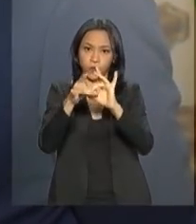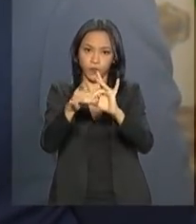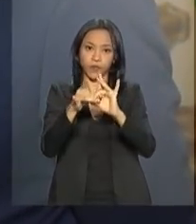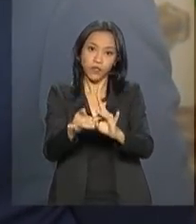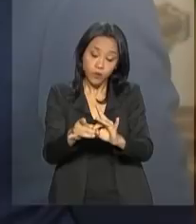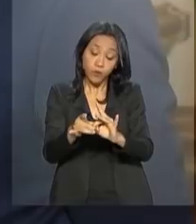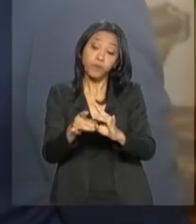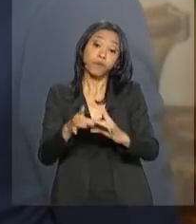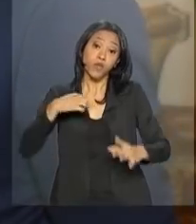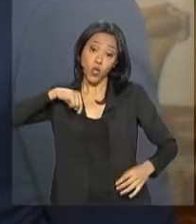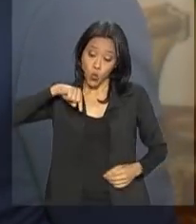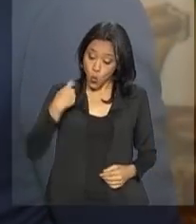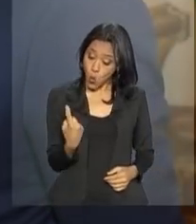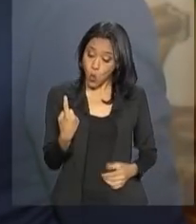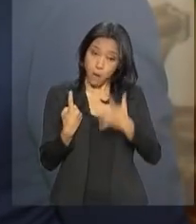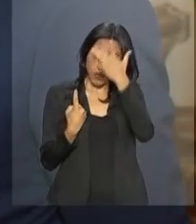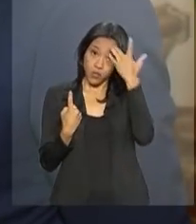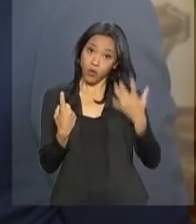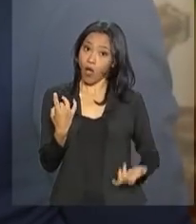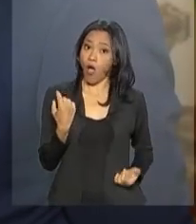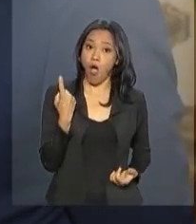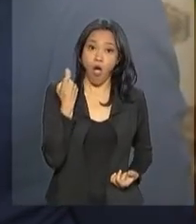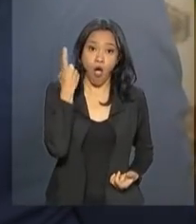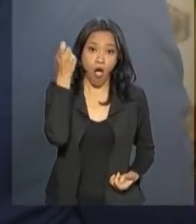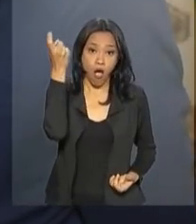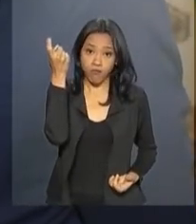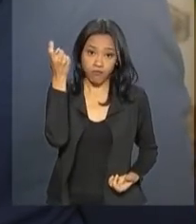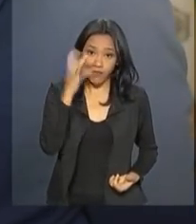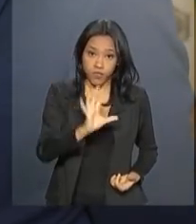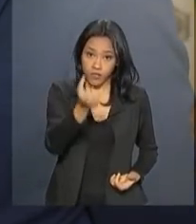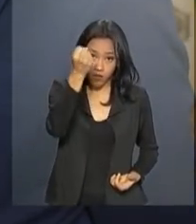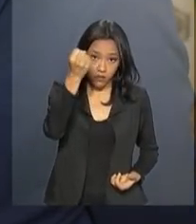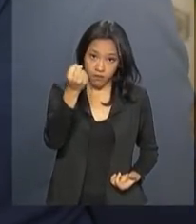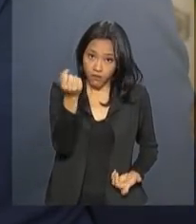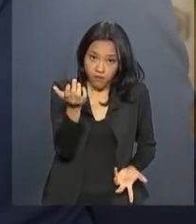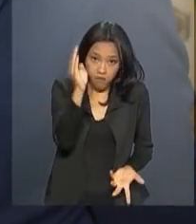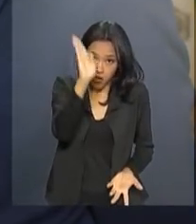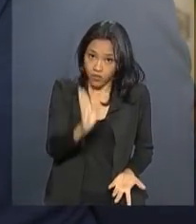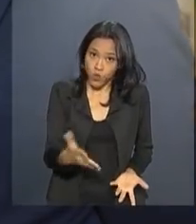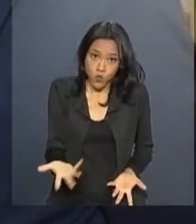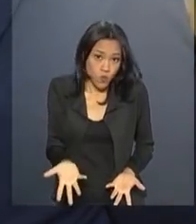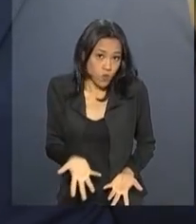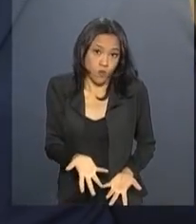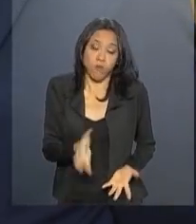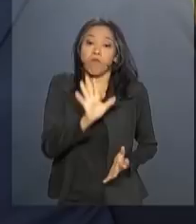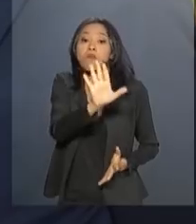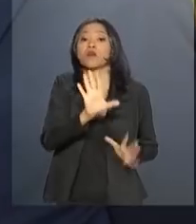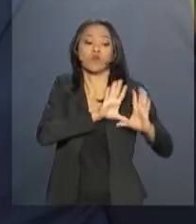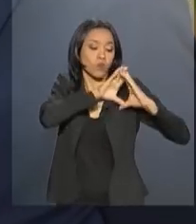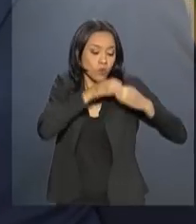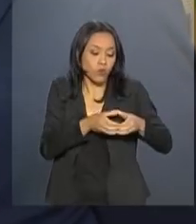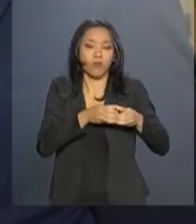Nenhuma pessoa sozinha vai salvar a nossa pátria, mas uma equipe,